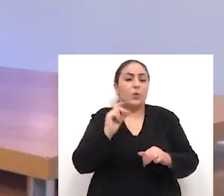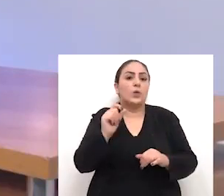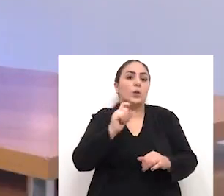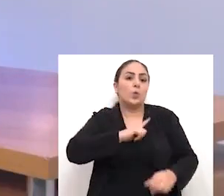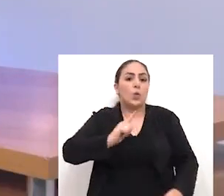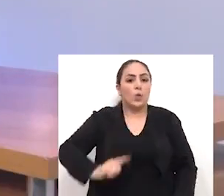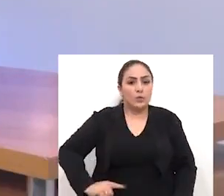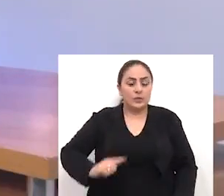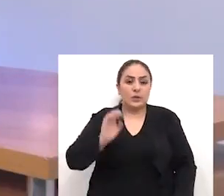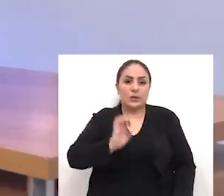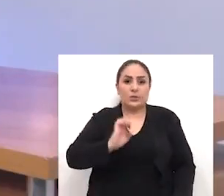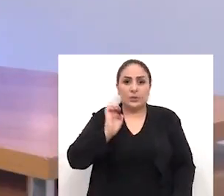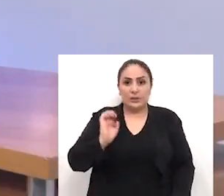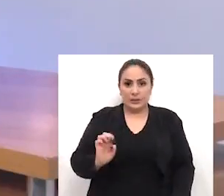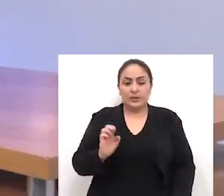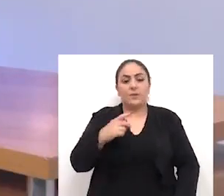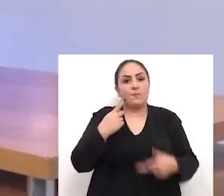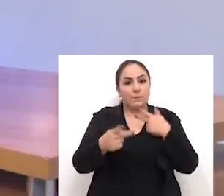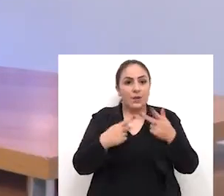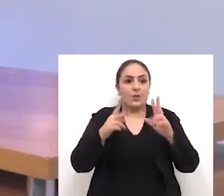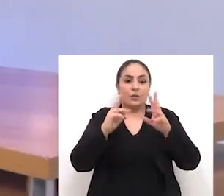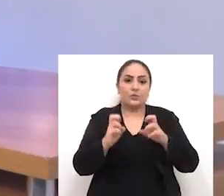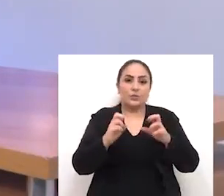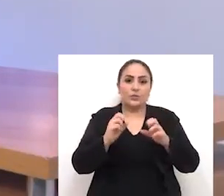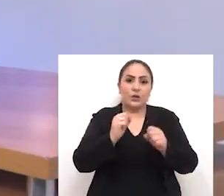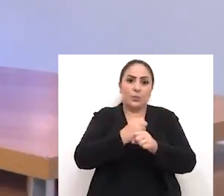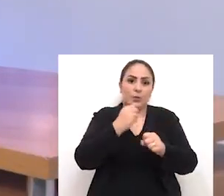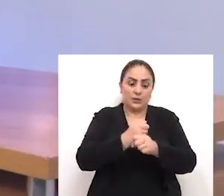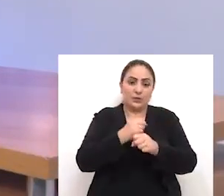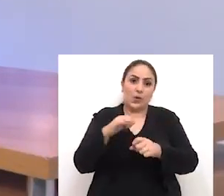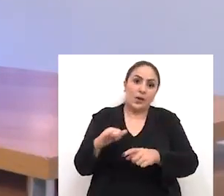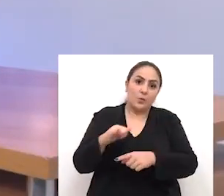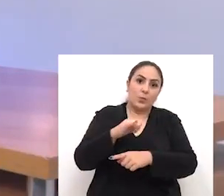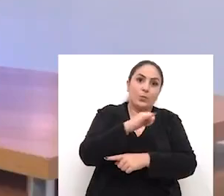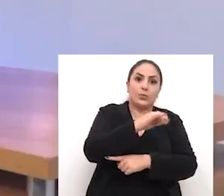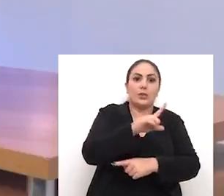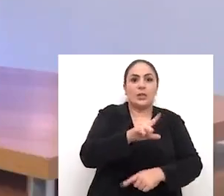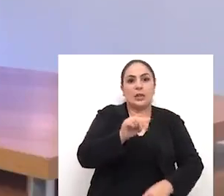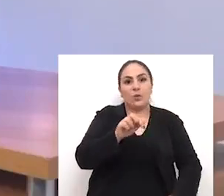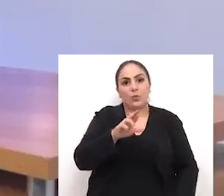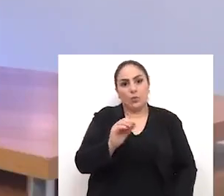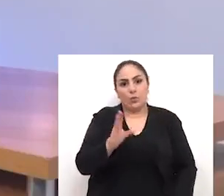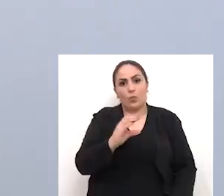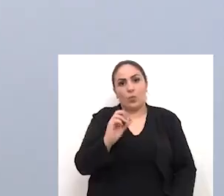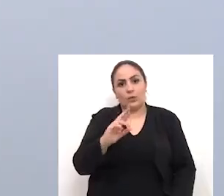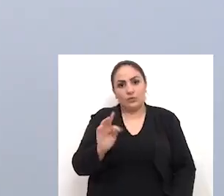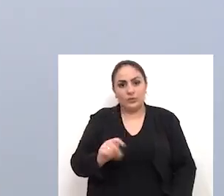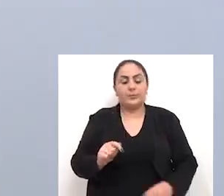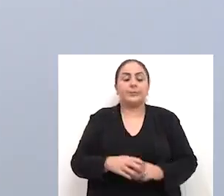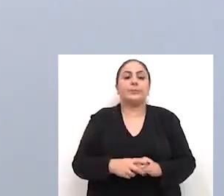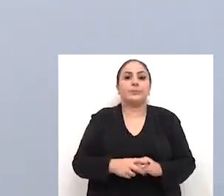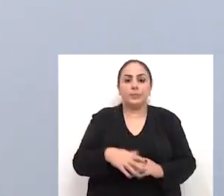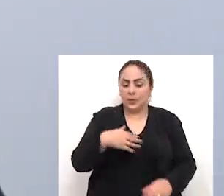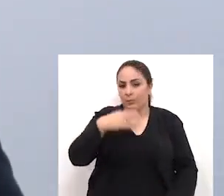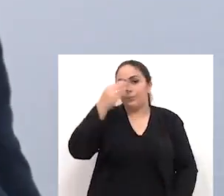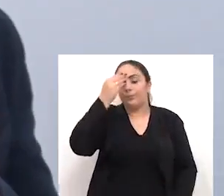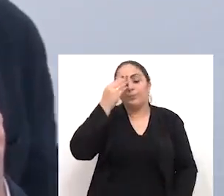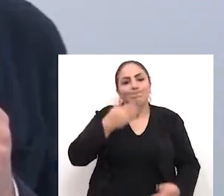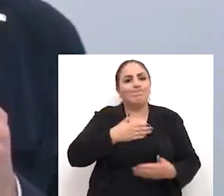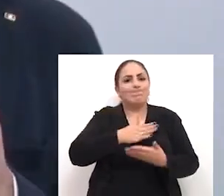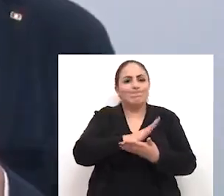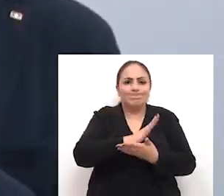você vai ver o que o governador Eduardo Leite falou sobre as obras no aeroporto Lauro Cortes. Comprendo a